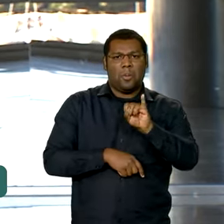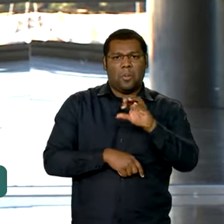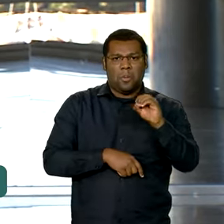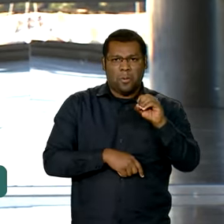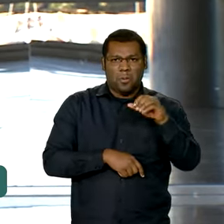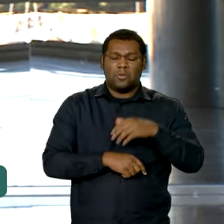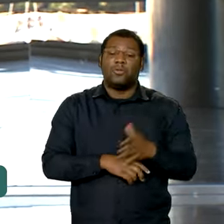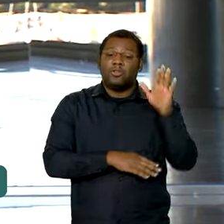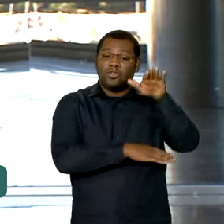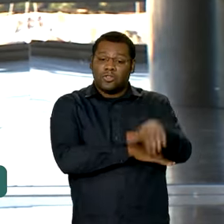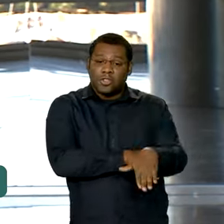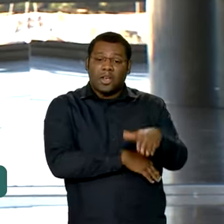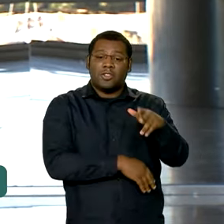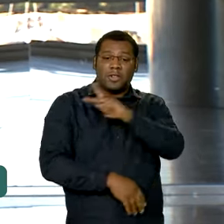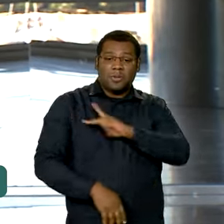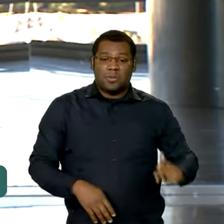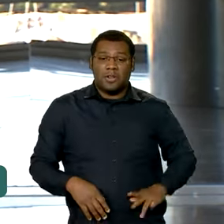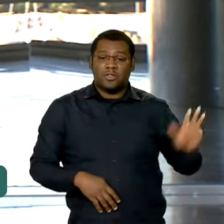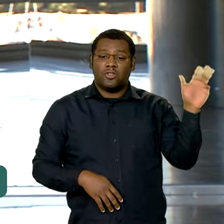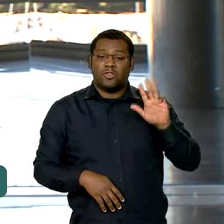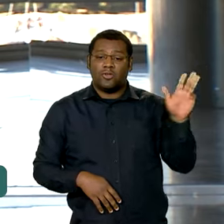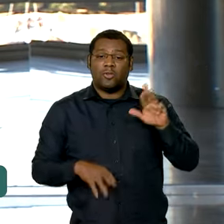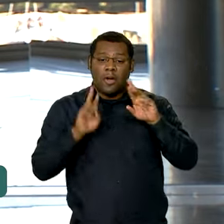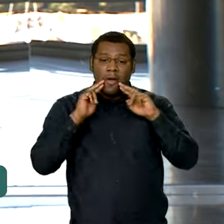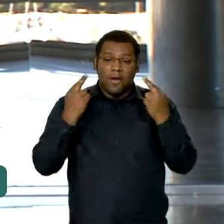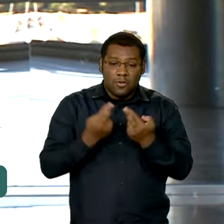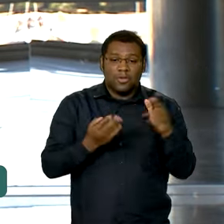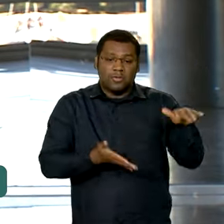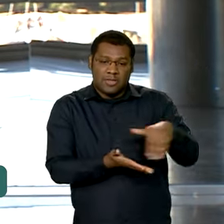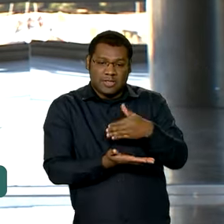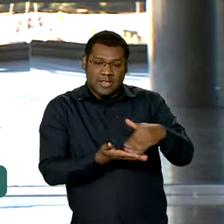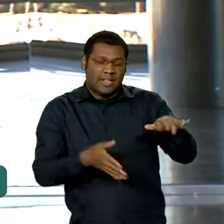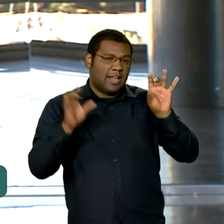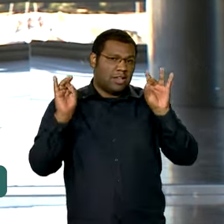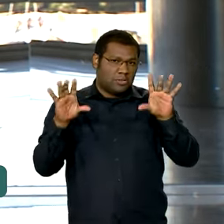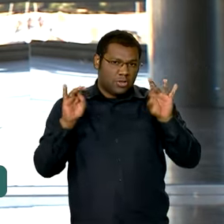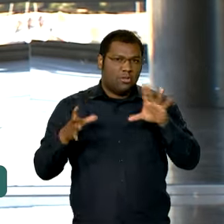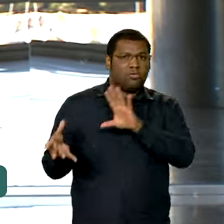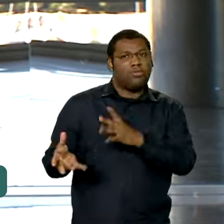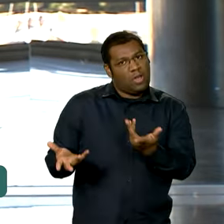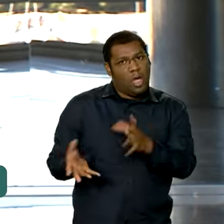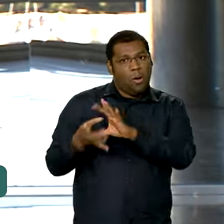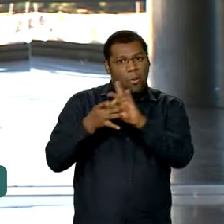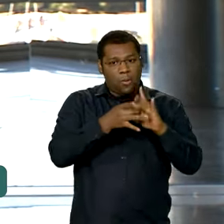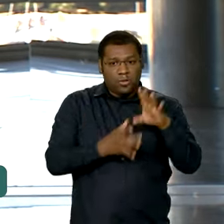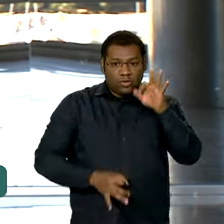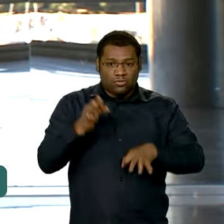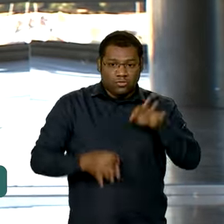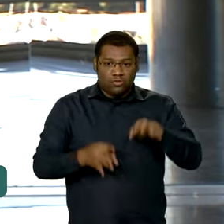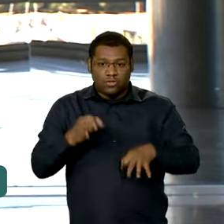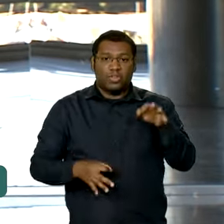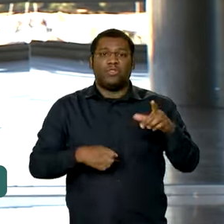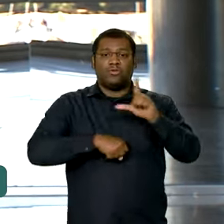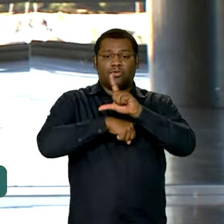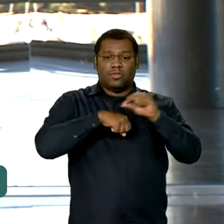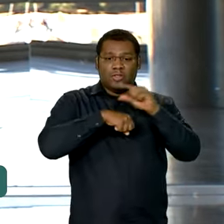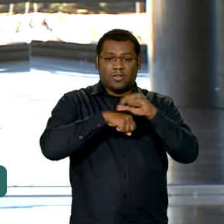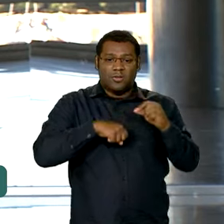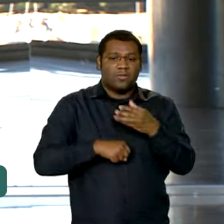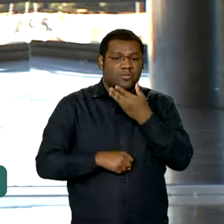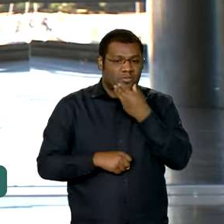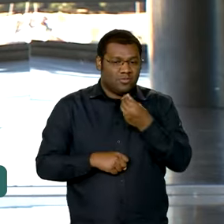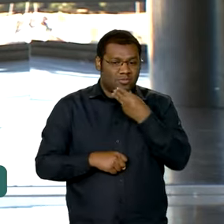tem outra agenda. Dessa vez, uma reunião com o secretário especial para assuntos jurídicos da Casa Civil, substituto Marcos